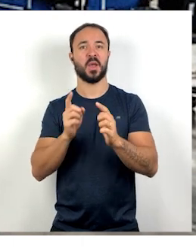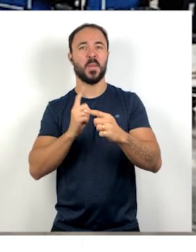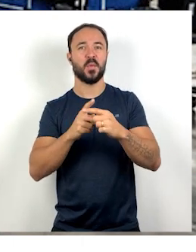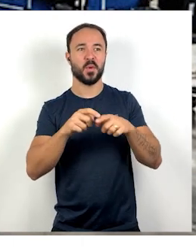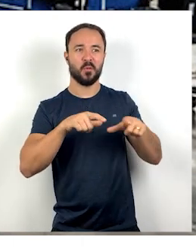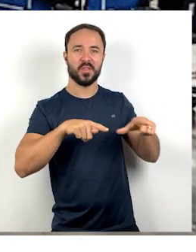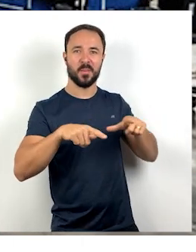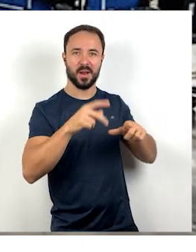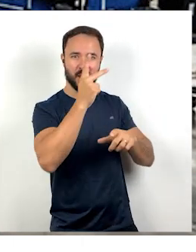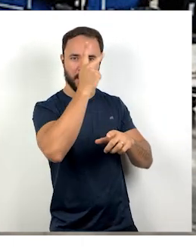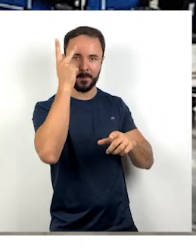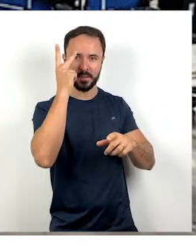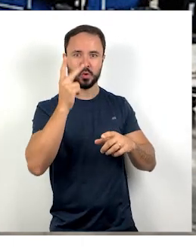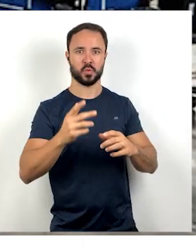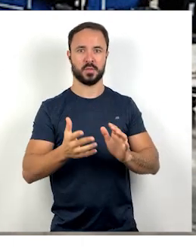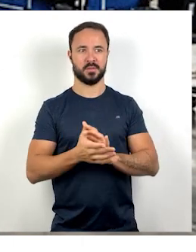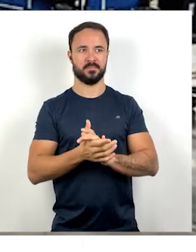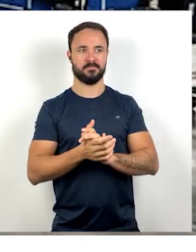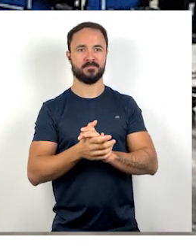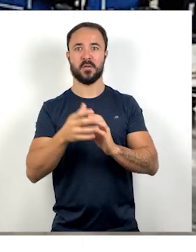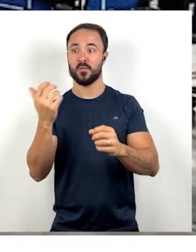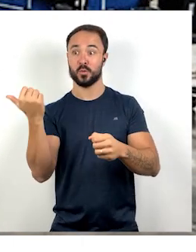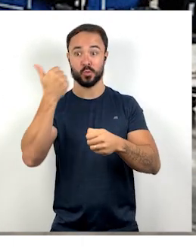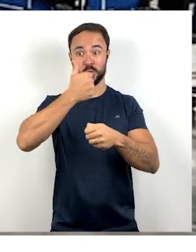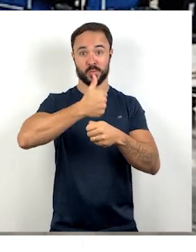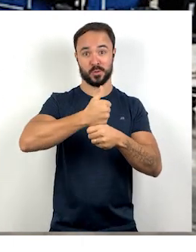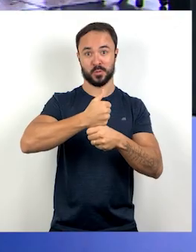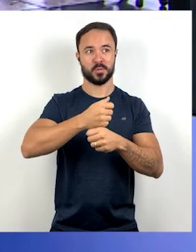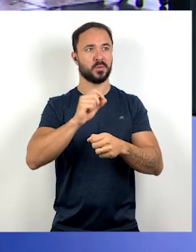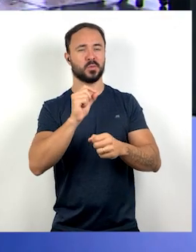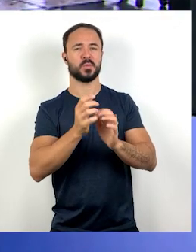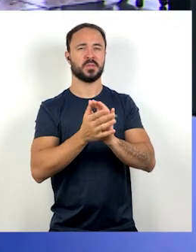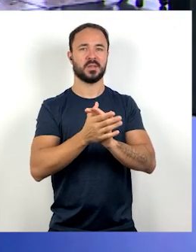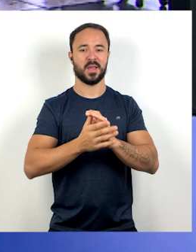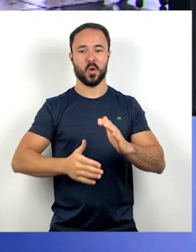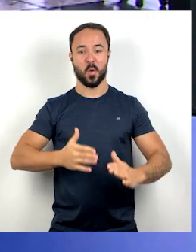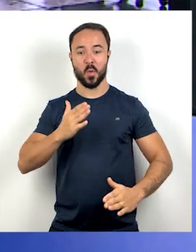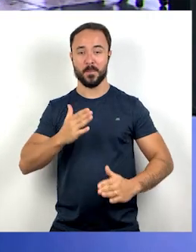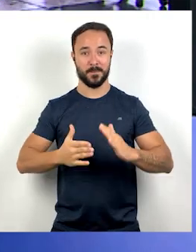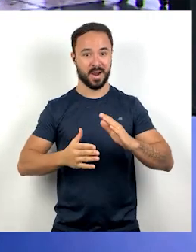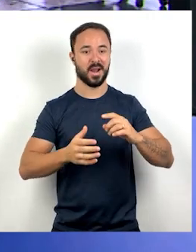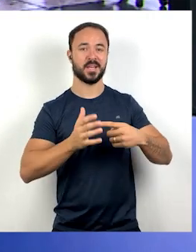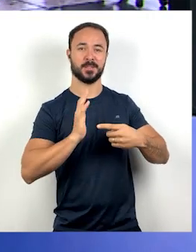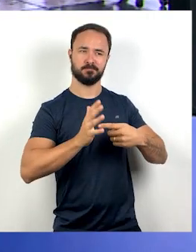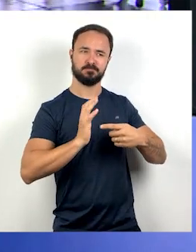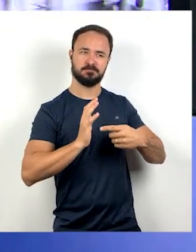máquinas e hoje as pessoas estão onde? Estão no controle dessas máquinas.